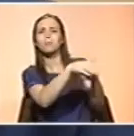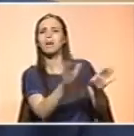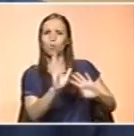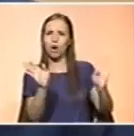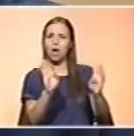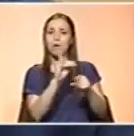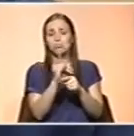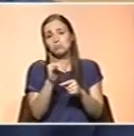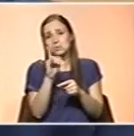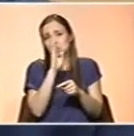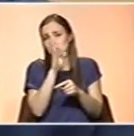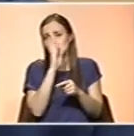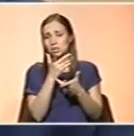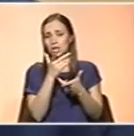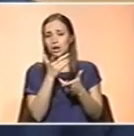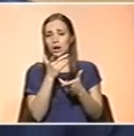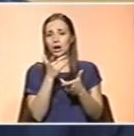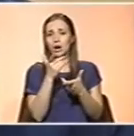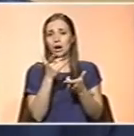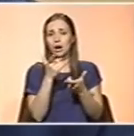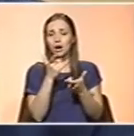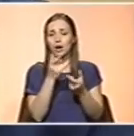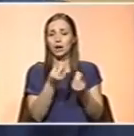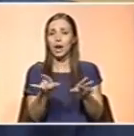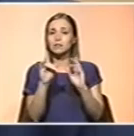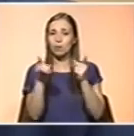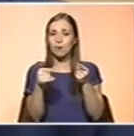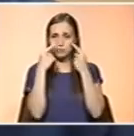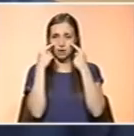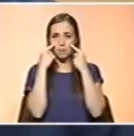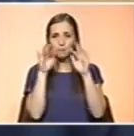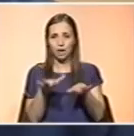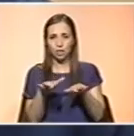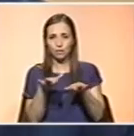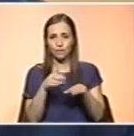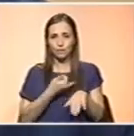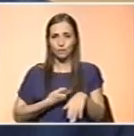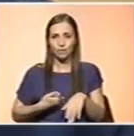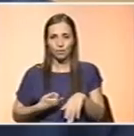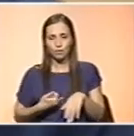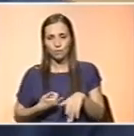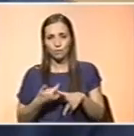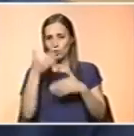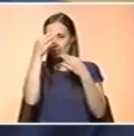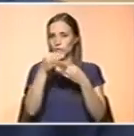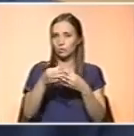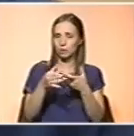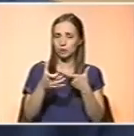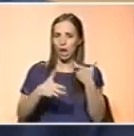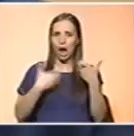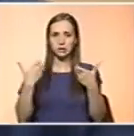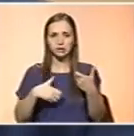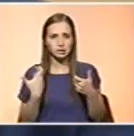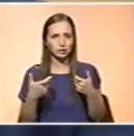que a criança faça uma hipolissemia, comece a ter o olhar mais parado, comece a ter fome, comece a ter alterações de comportamento, irritabilidade,